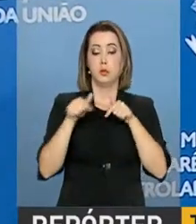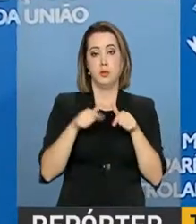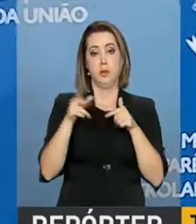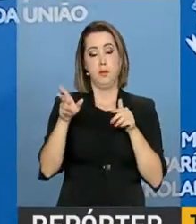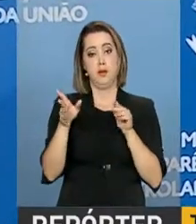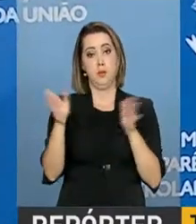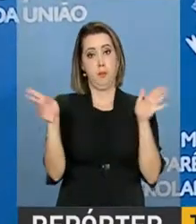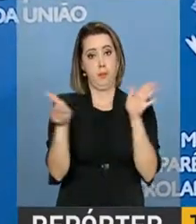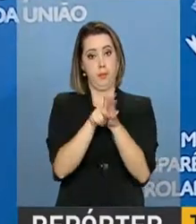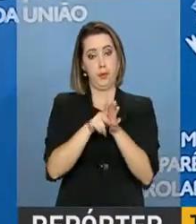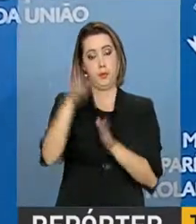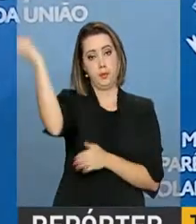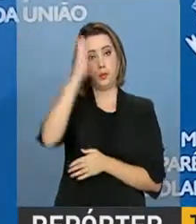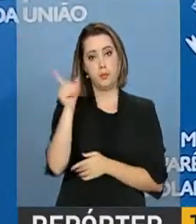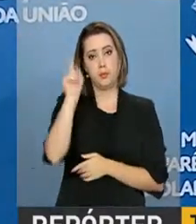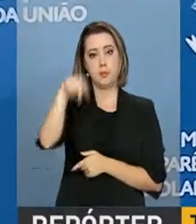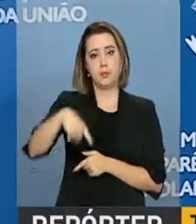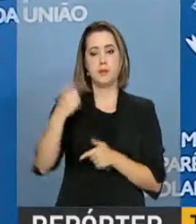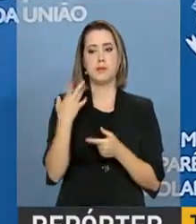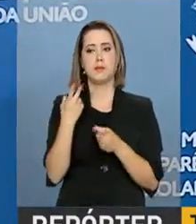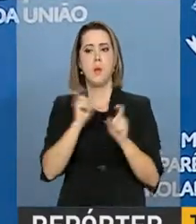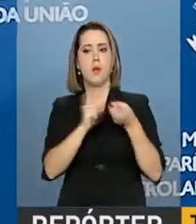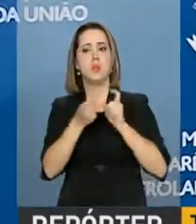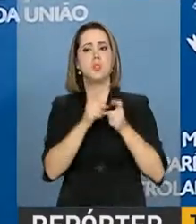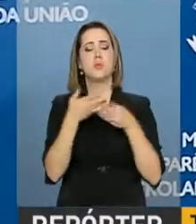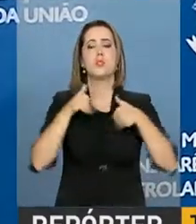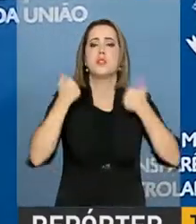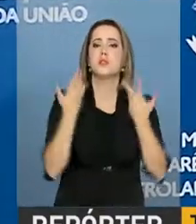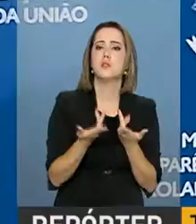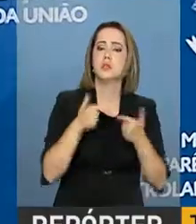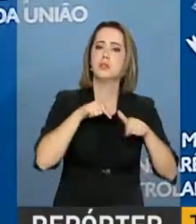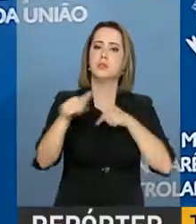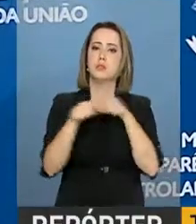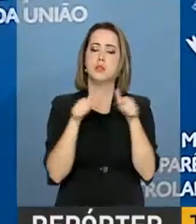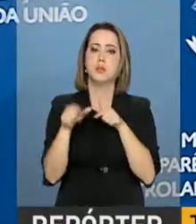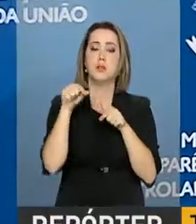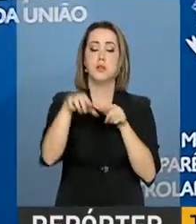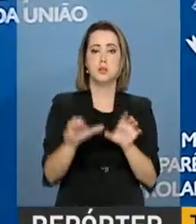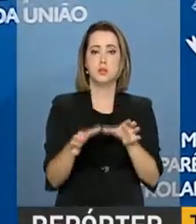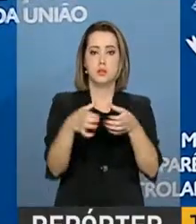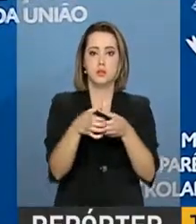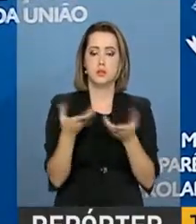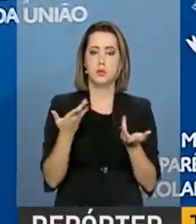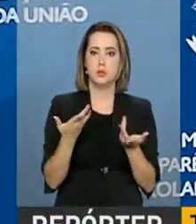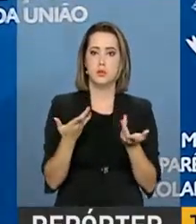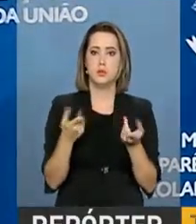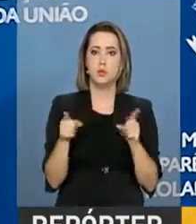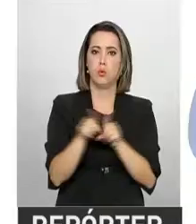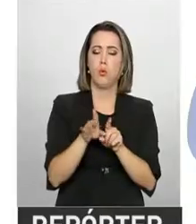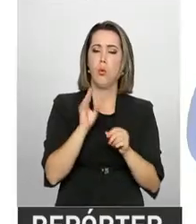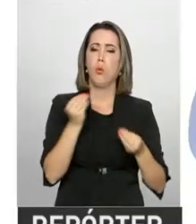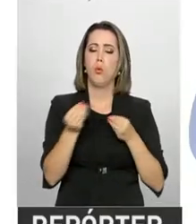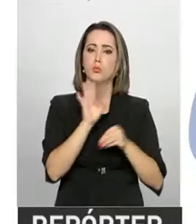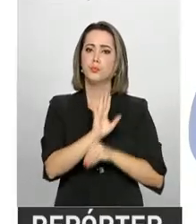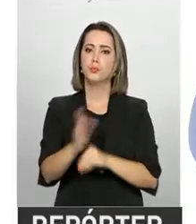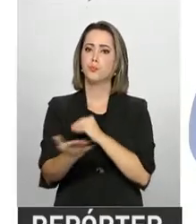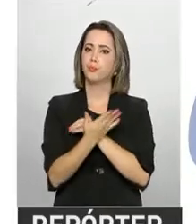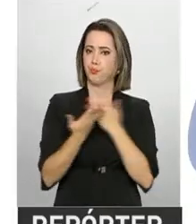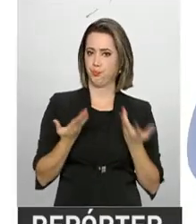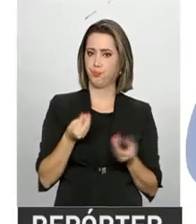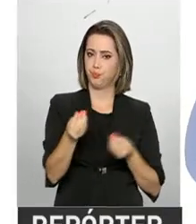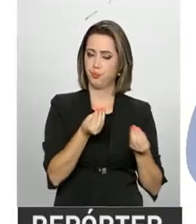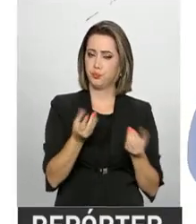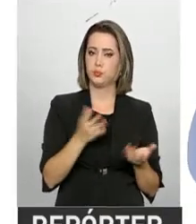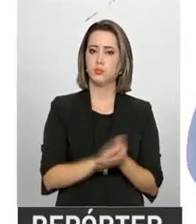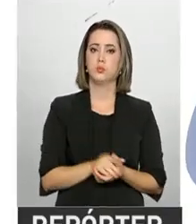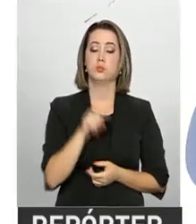explorar novos mecanismos, mais extensos mecanismos de cooperação. Ainda como parte